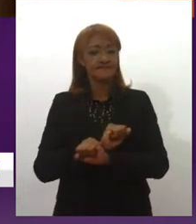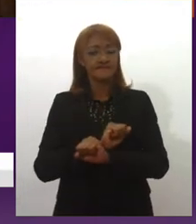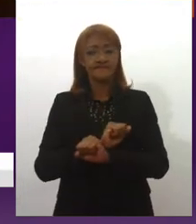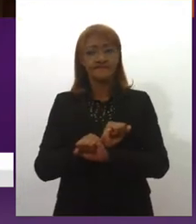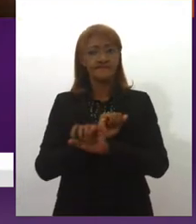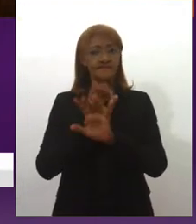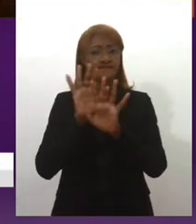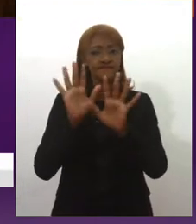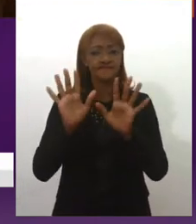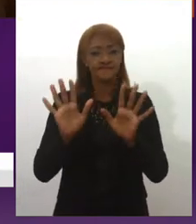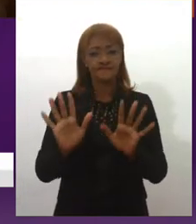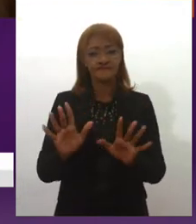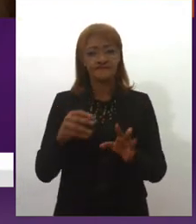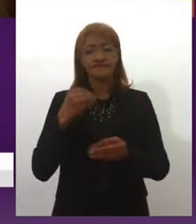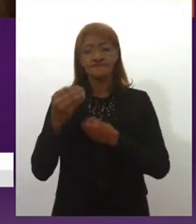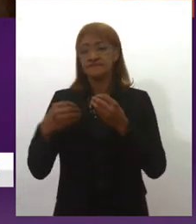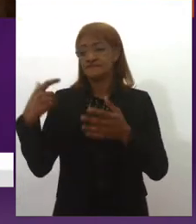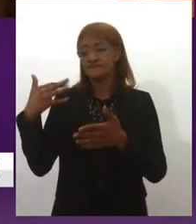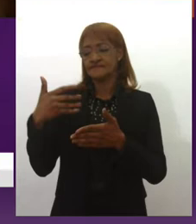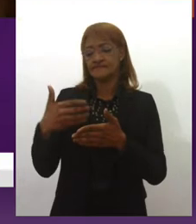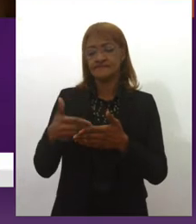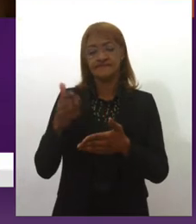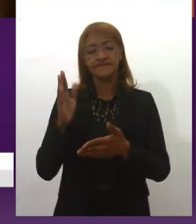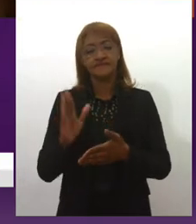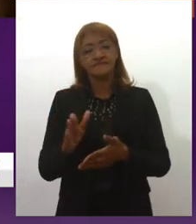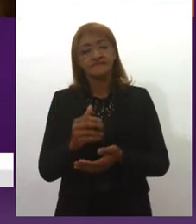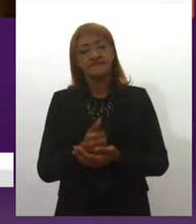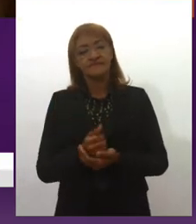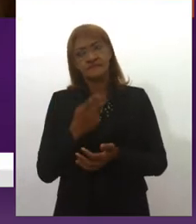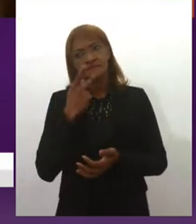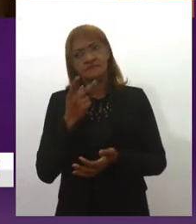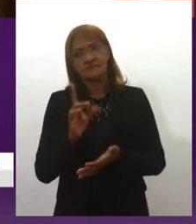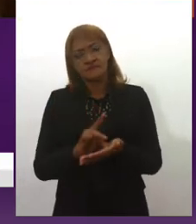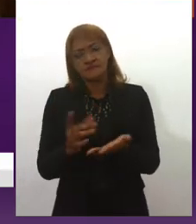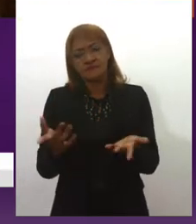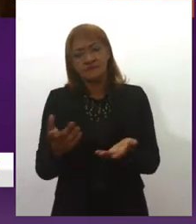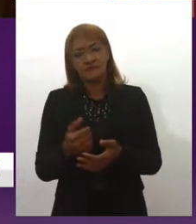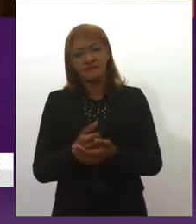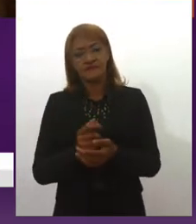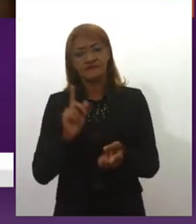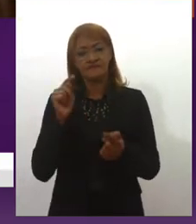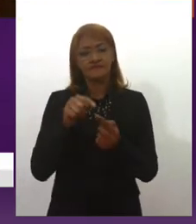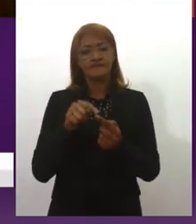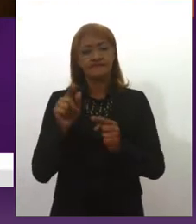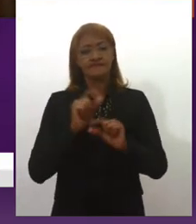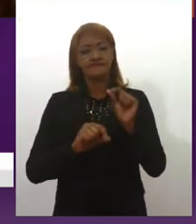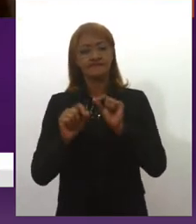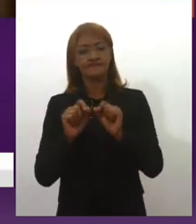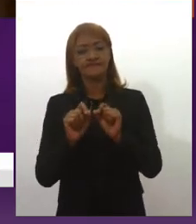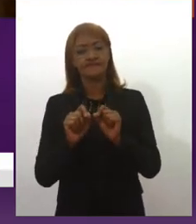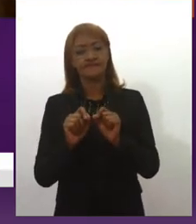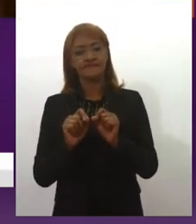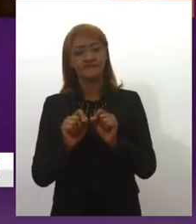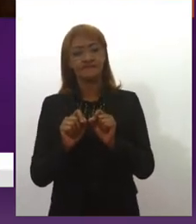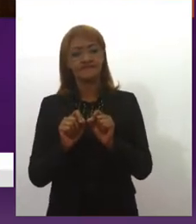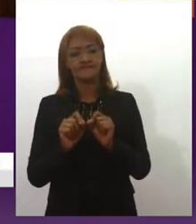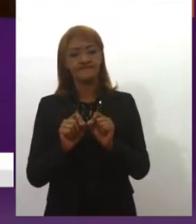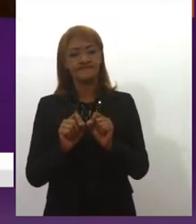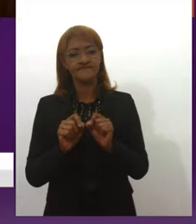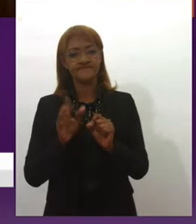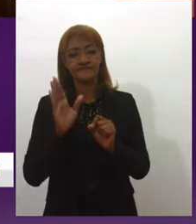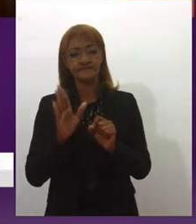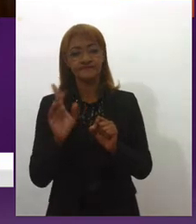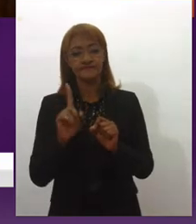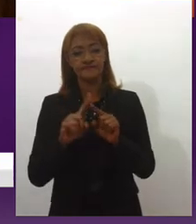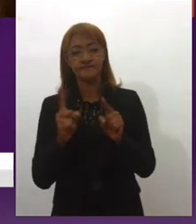árduo, né, ao longo de muito tempo. Então, eu vou muito honesta, assim, não é um objetivo como um fim em si, mas se vier, eu sei